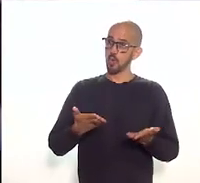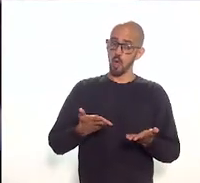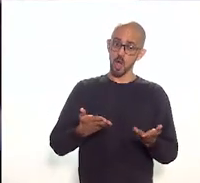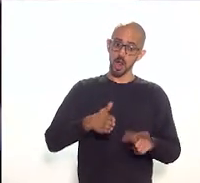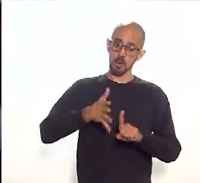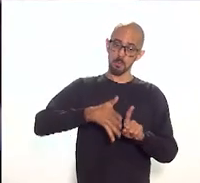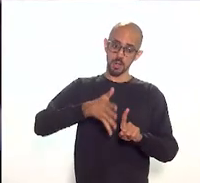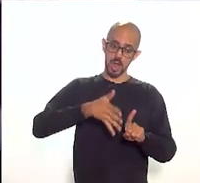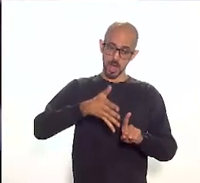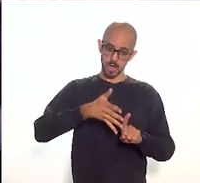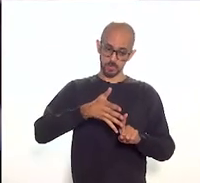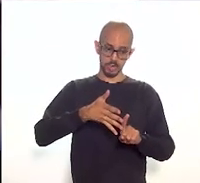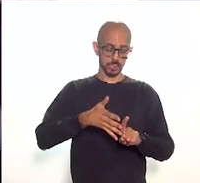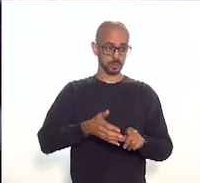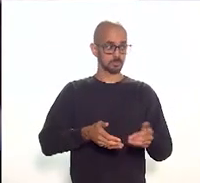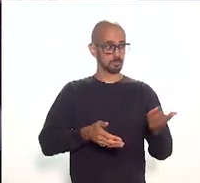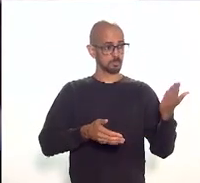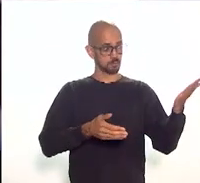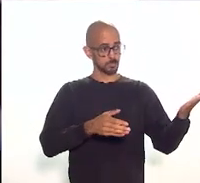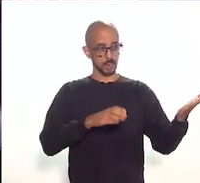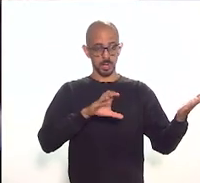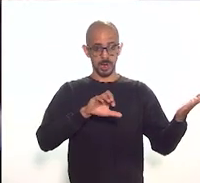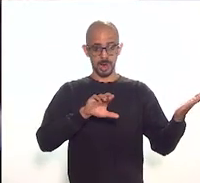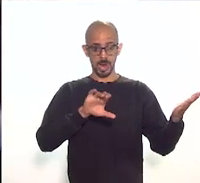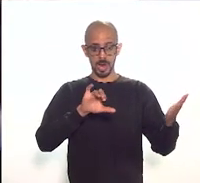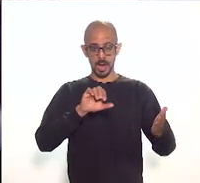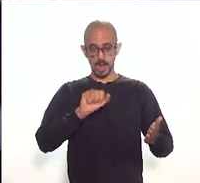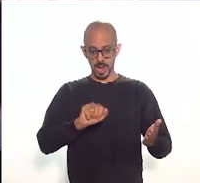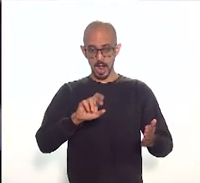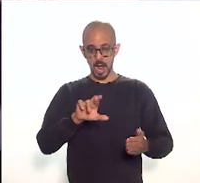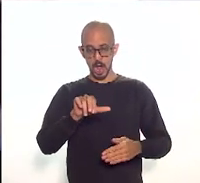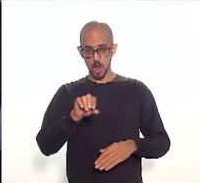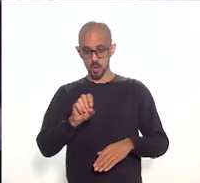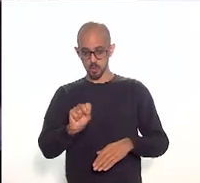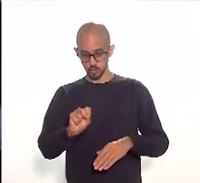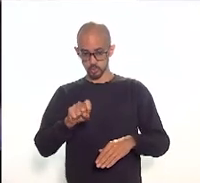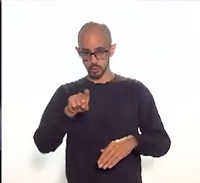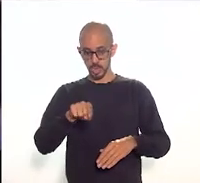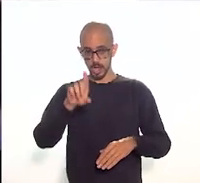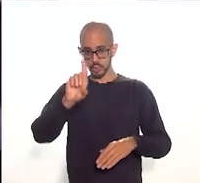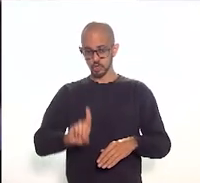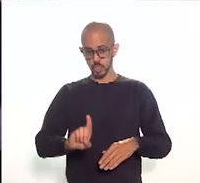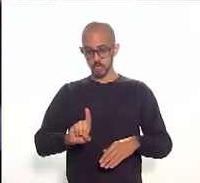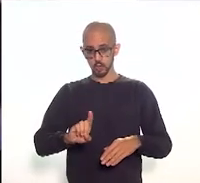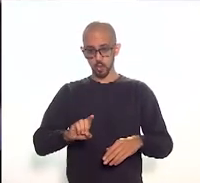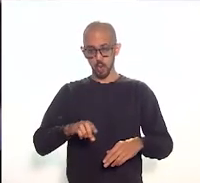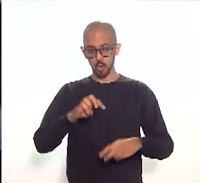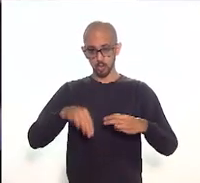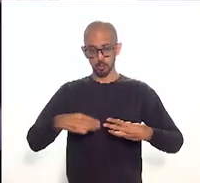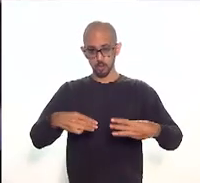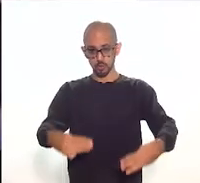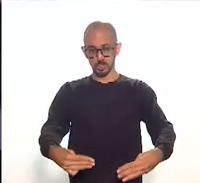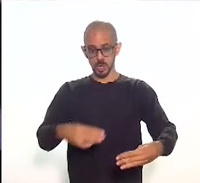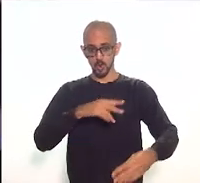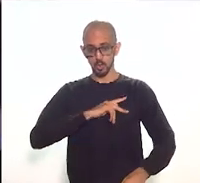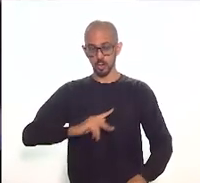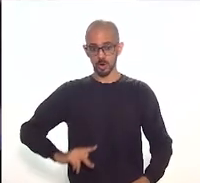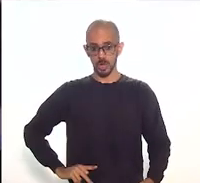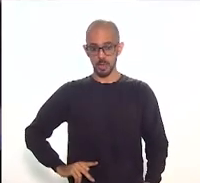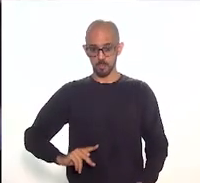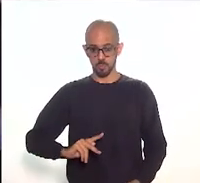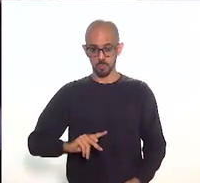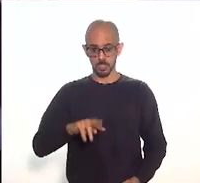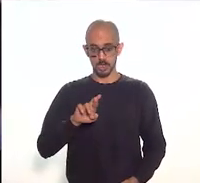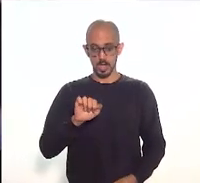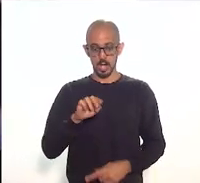para Carlos Chagas, que é diretor do Museu da República, que está em outra